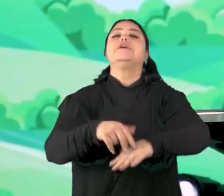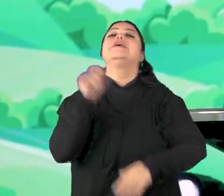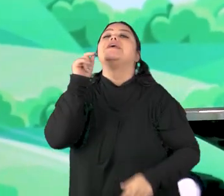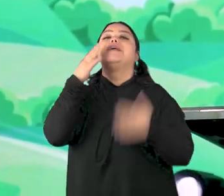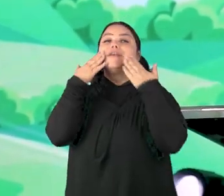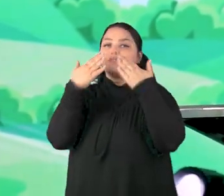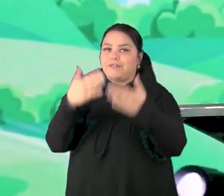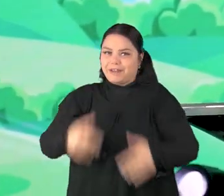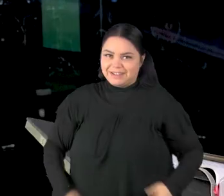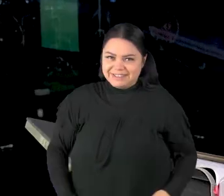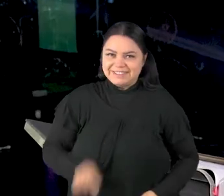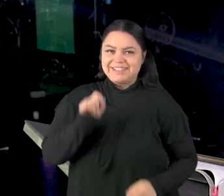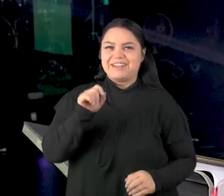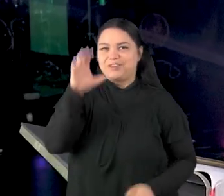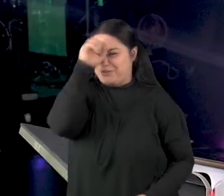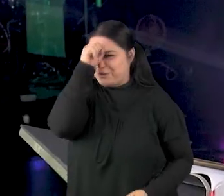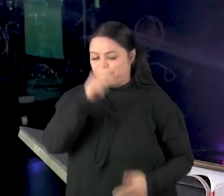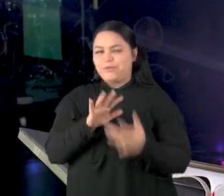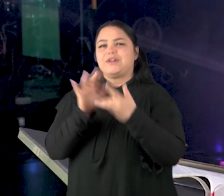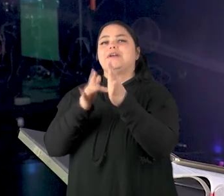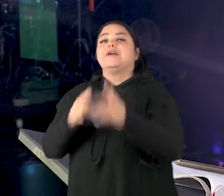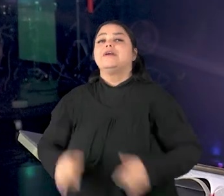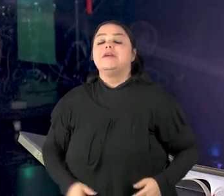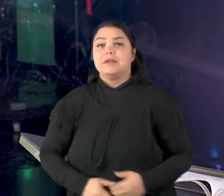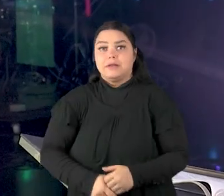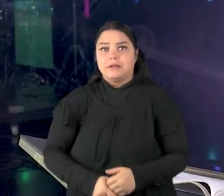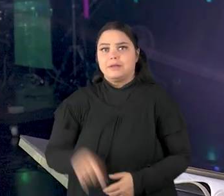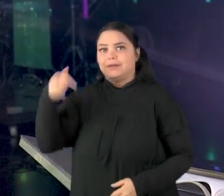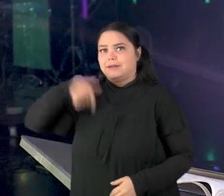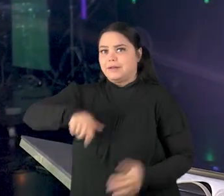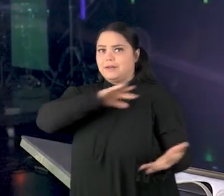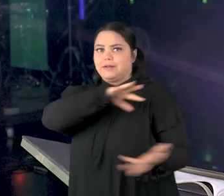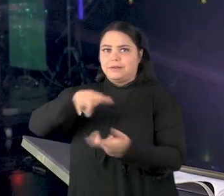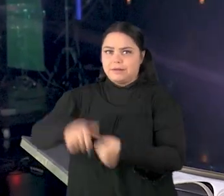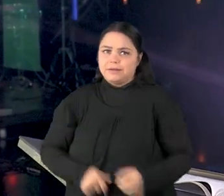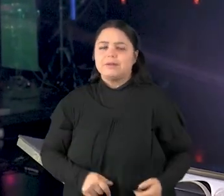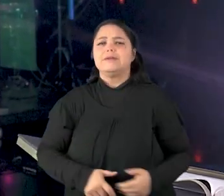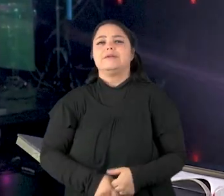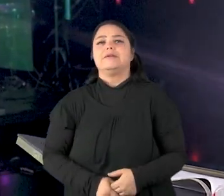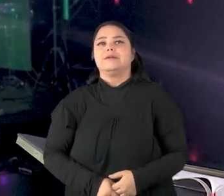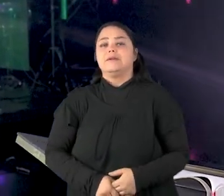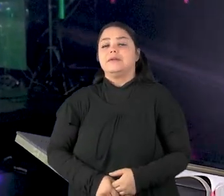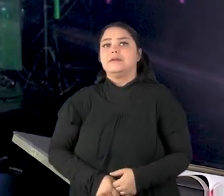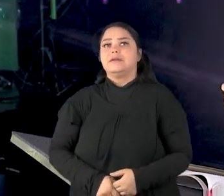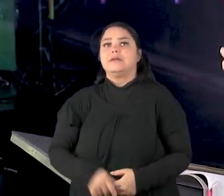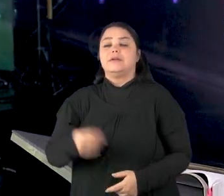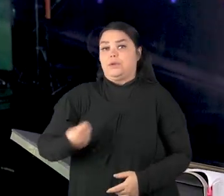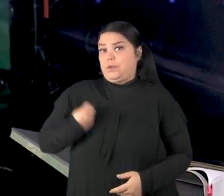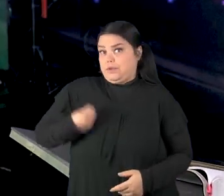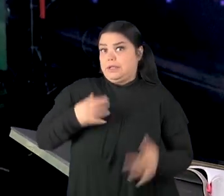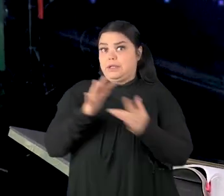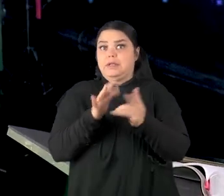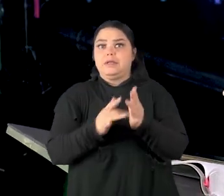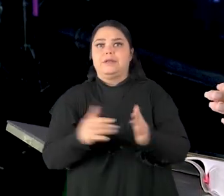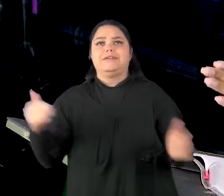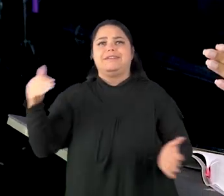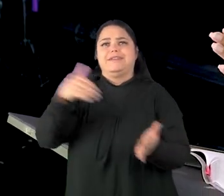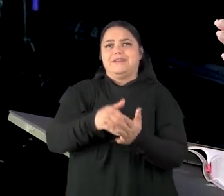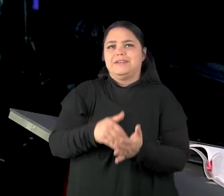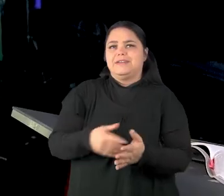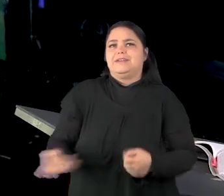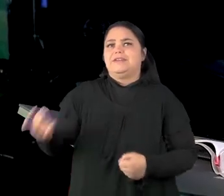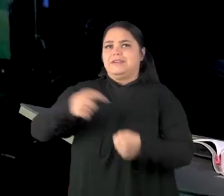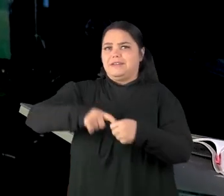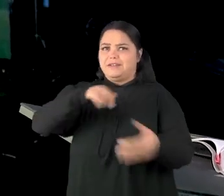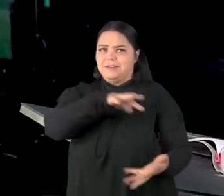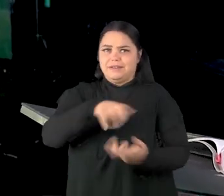que a gente vai aprender hoje? Quando Jesus, ele esteve aqui na Terra, a vinda dele até ele chegar